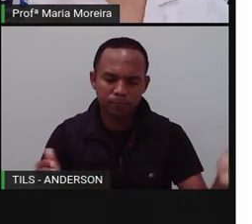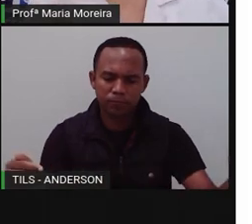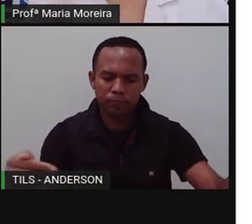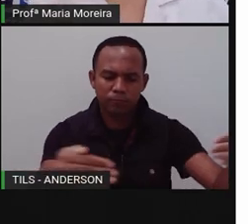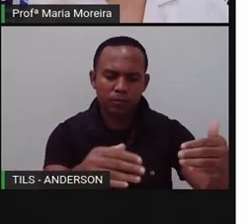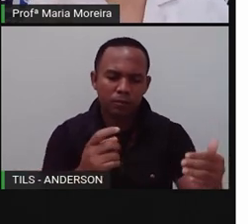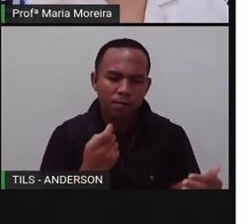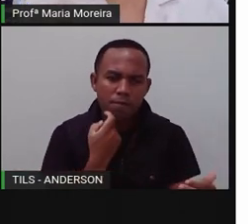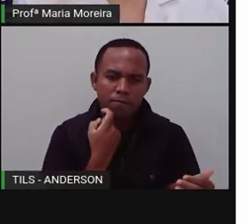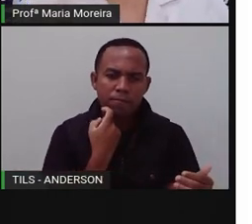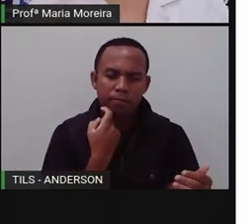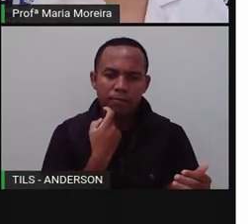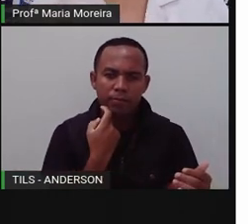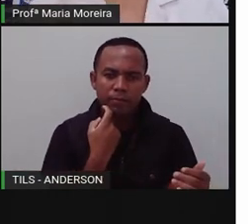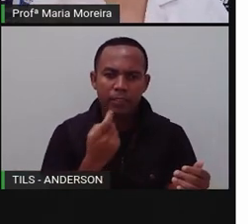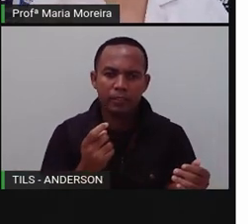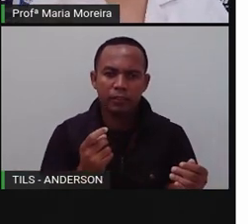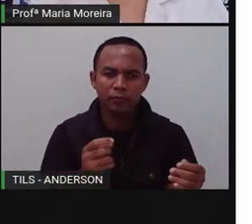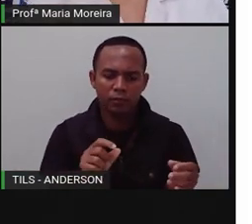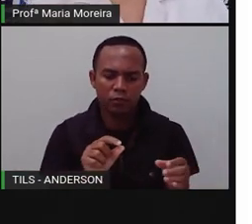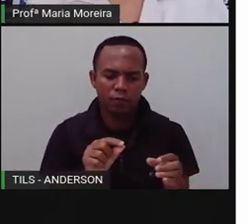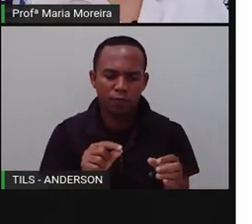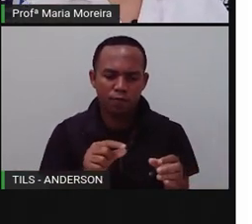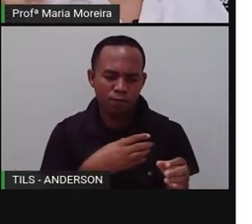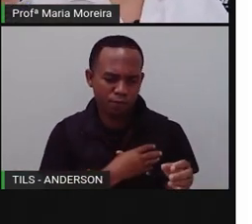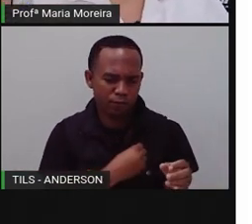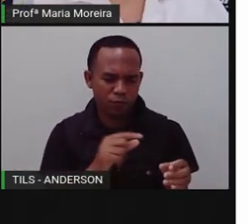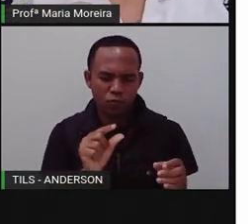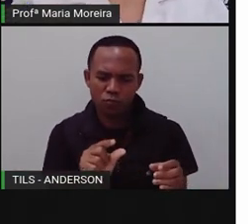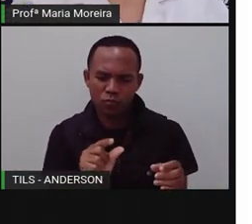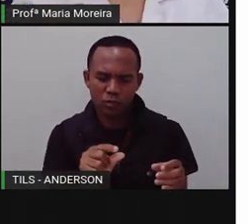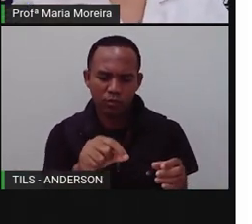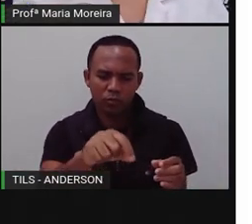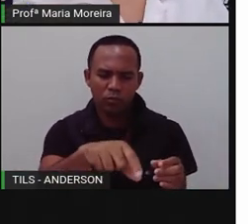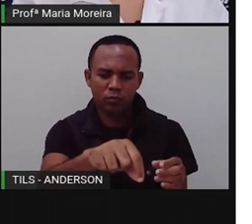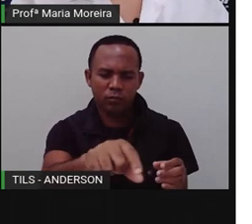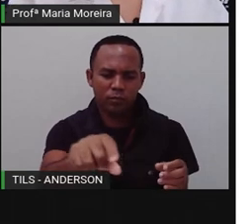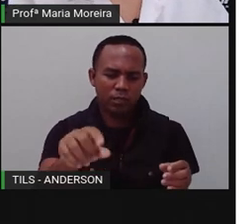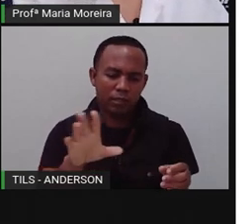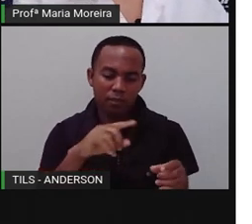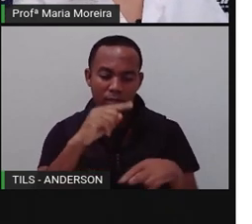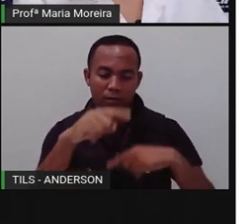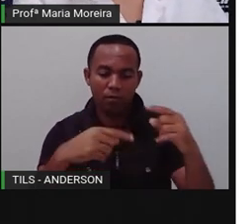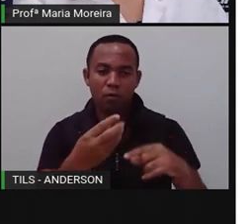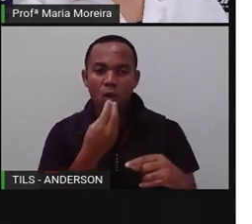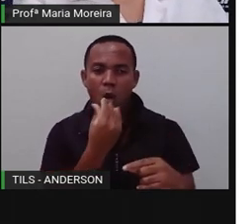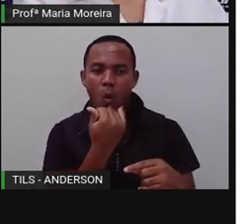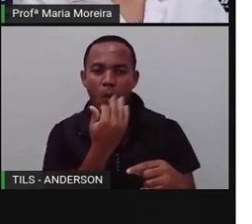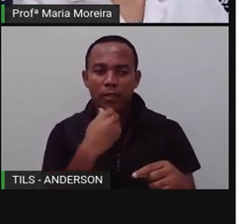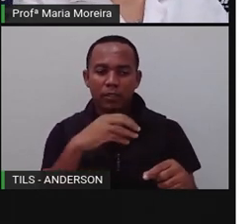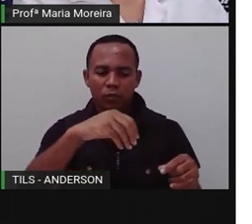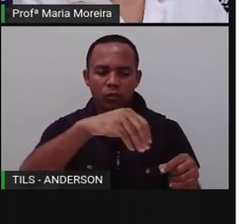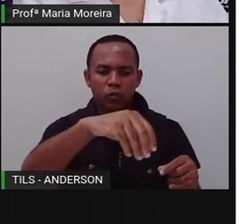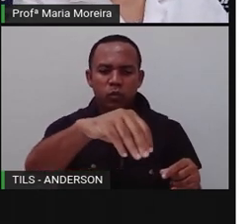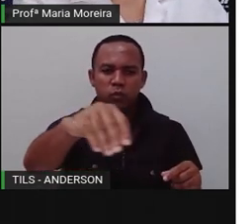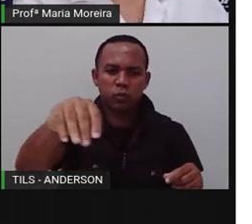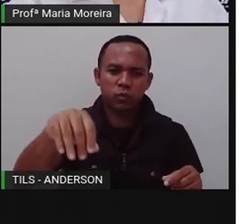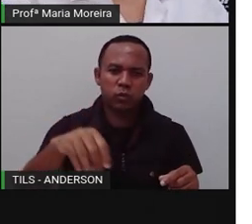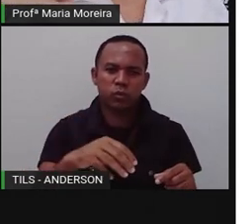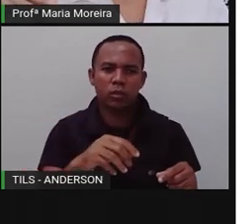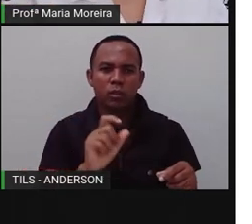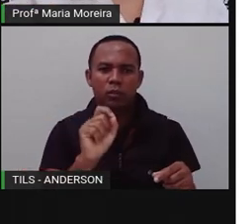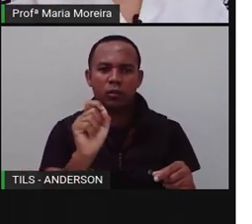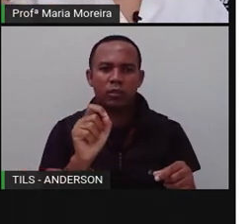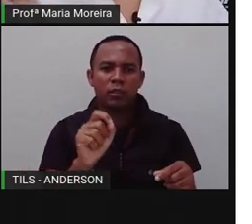tanque de criação. Não é um lago, é um tanque de criação, onde esses peixes, eles são alimentados. Eles são vários tanques. Se vocês repararem na imagem, tem dois.